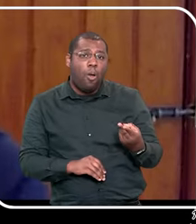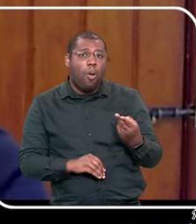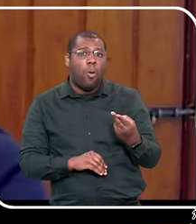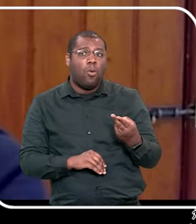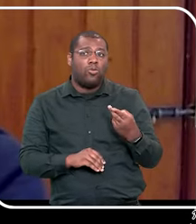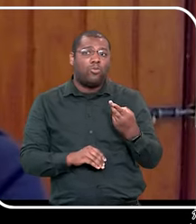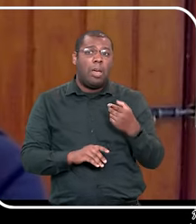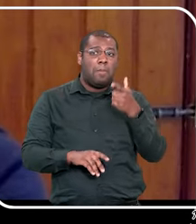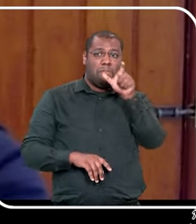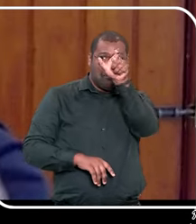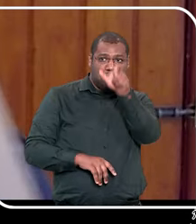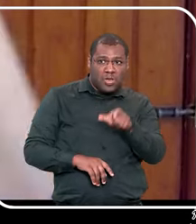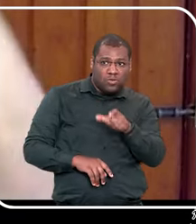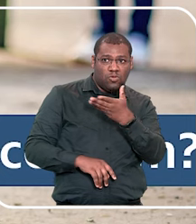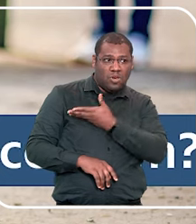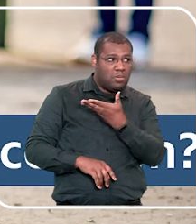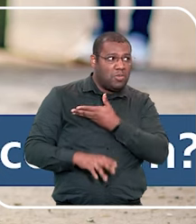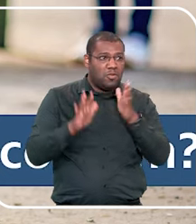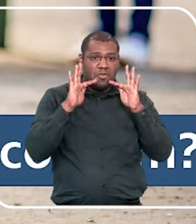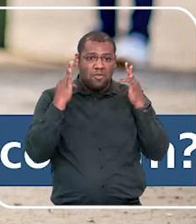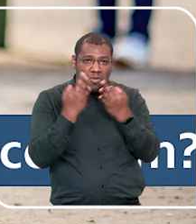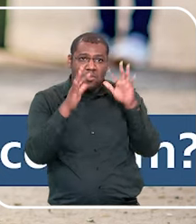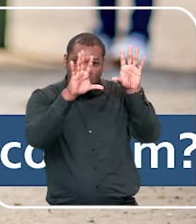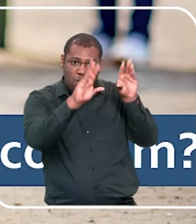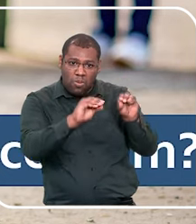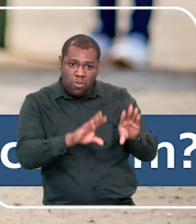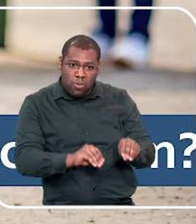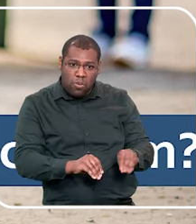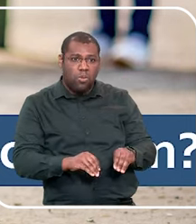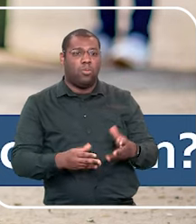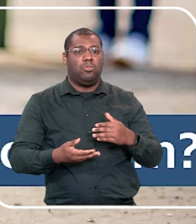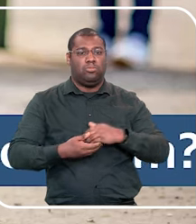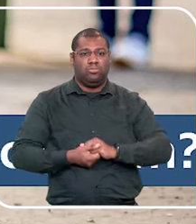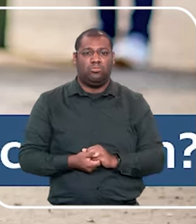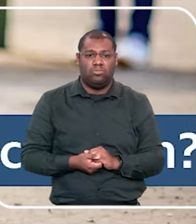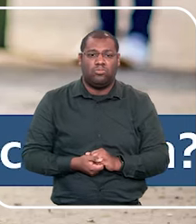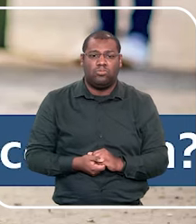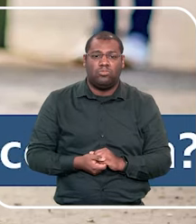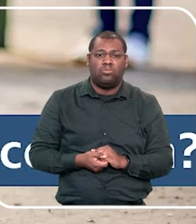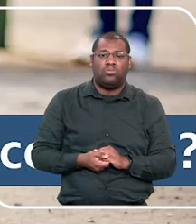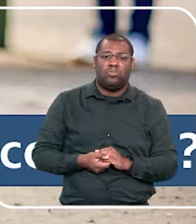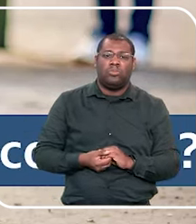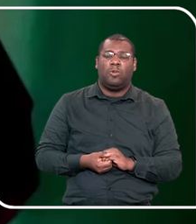responder grande parte, né? Nas minhas falas, e no final a gente volta a ela.